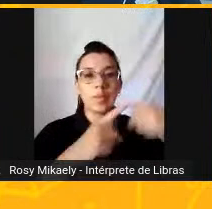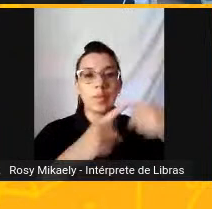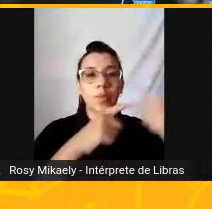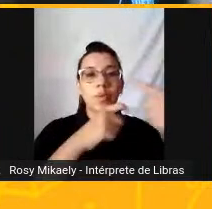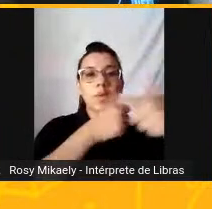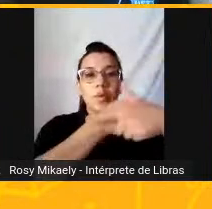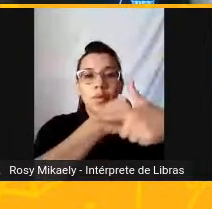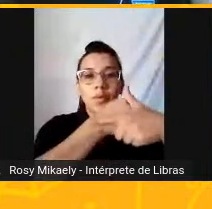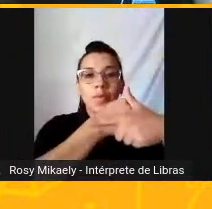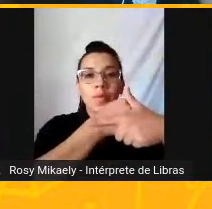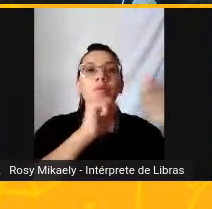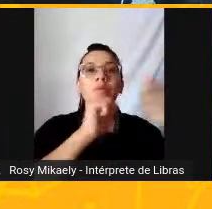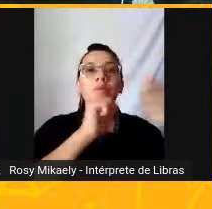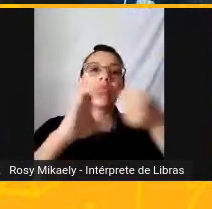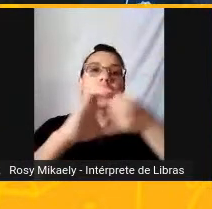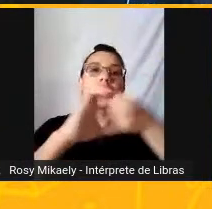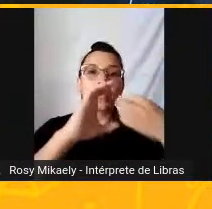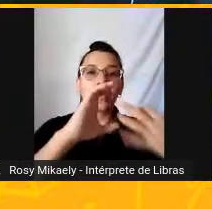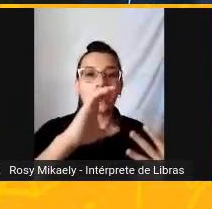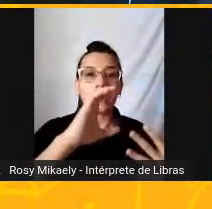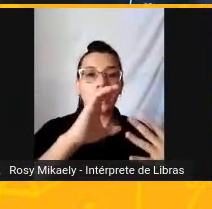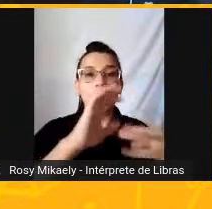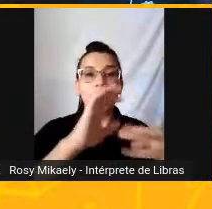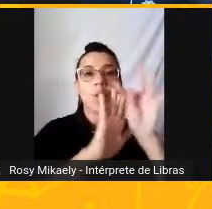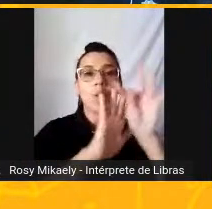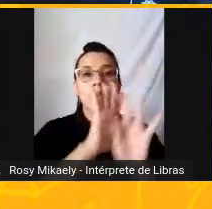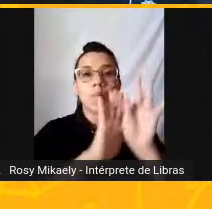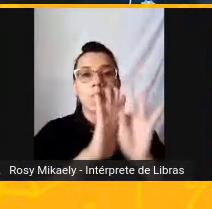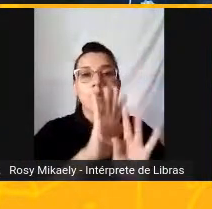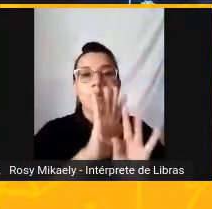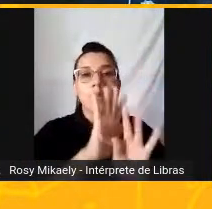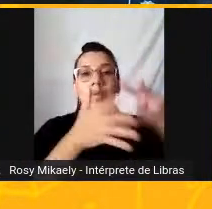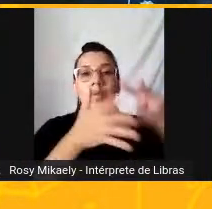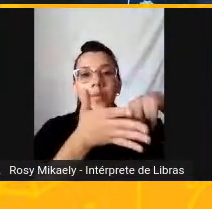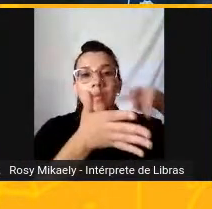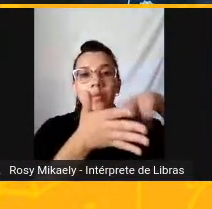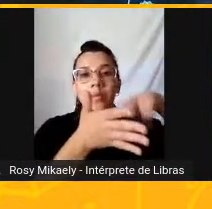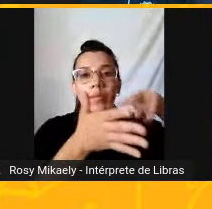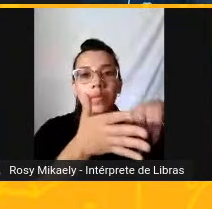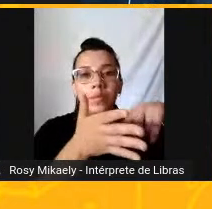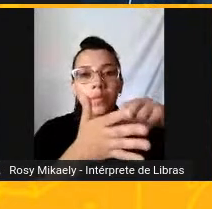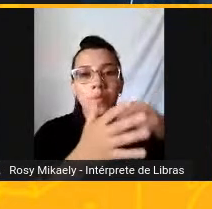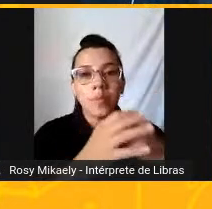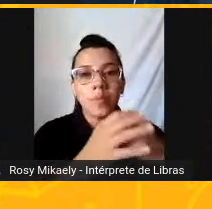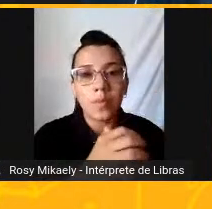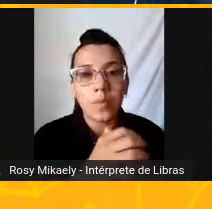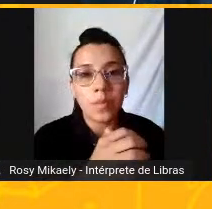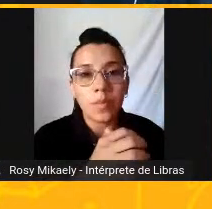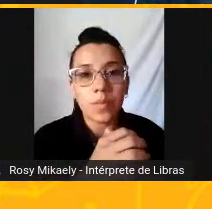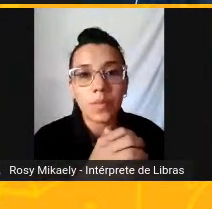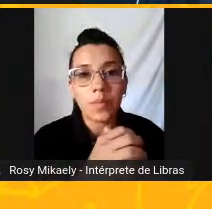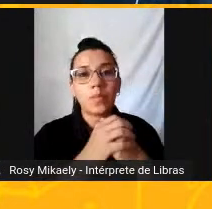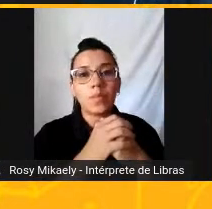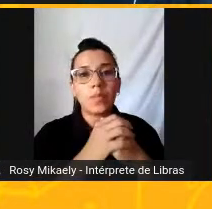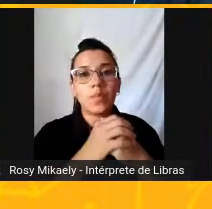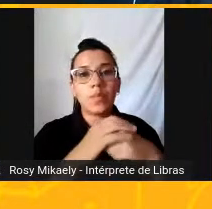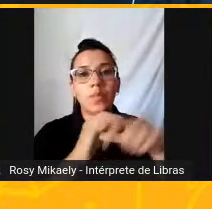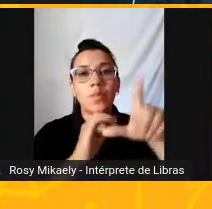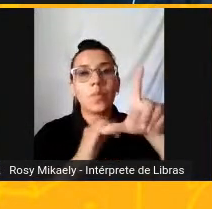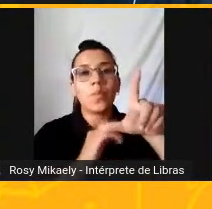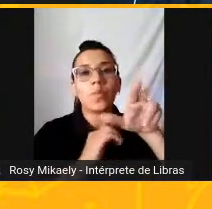O texto está aqui. Vamos lá. Lusofonia é o título. Aí tem aqui um verdete.